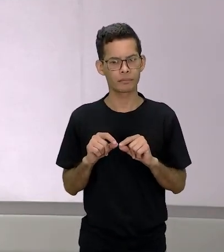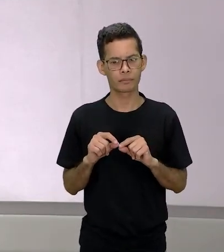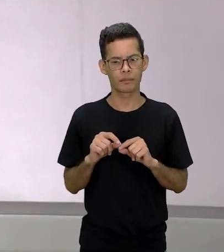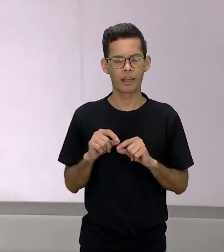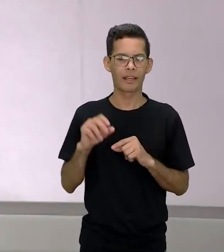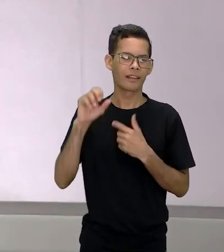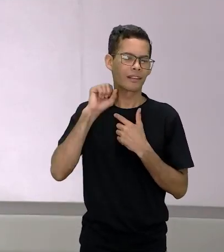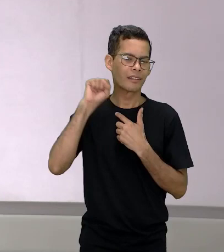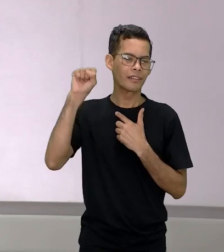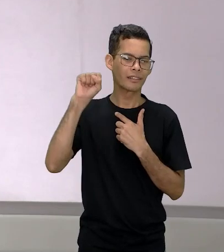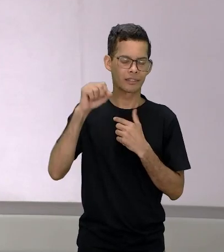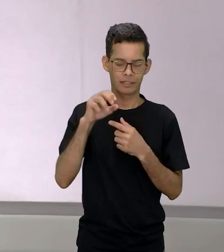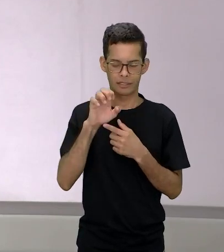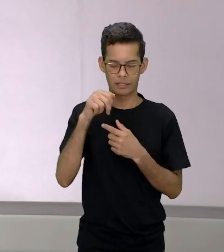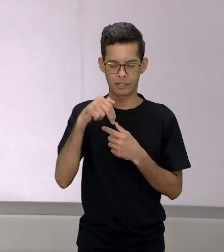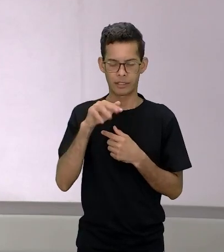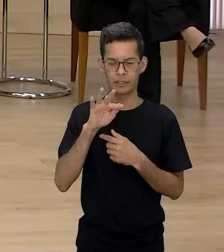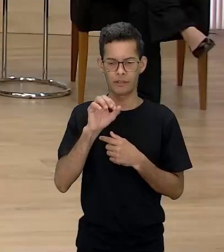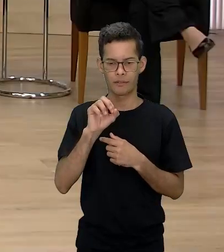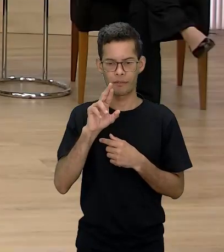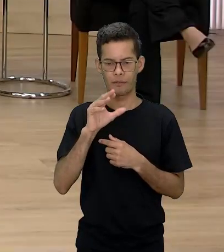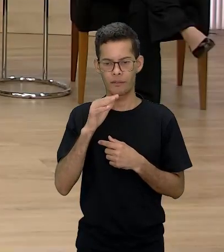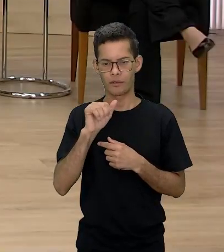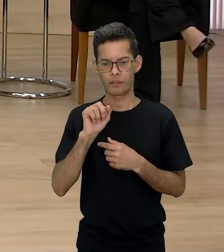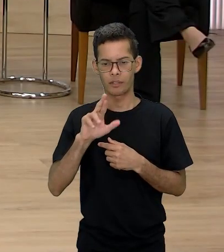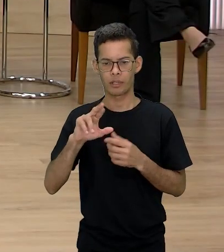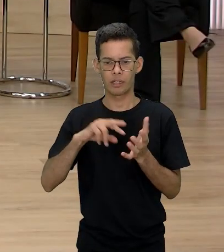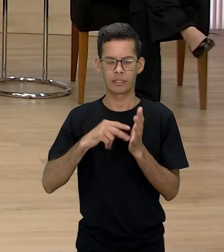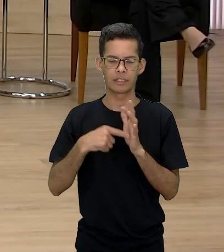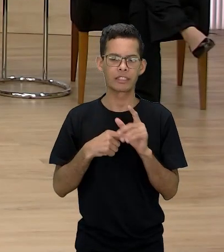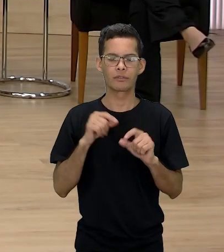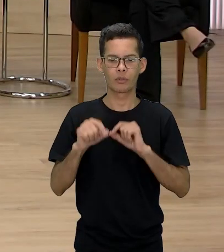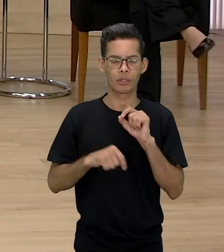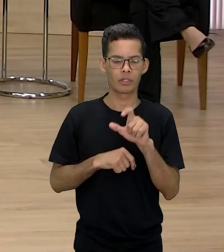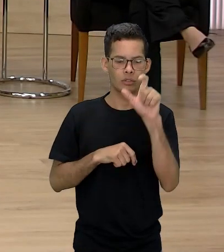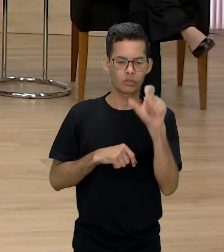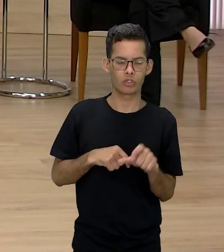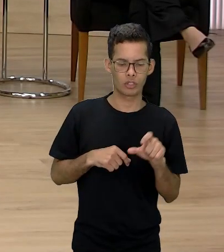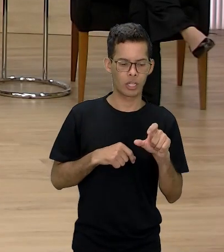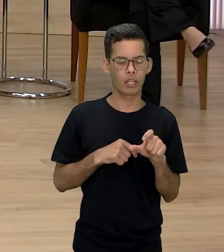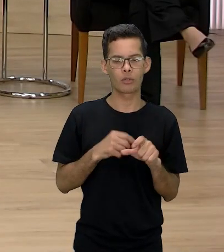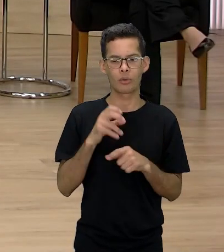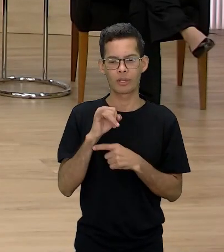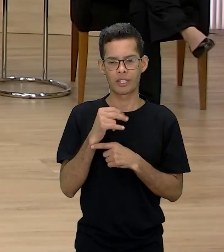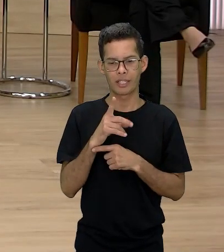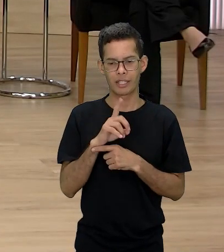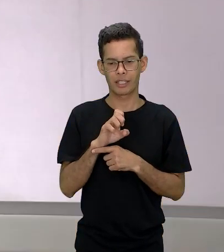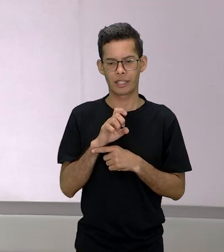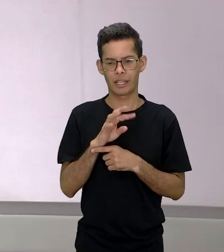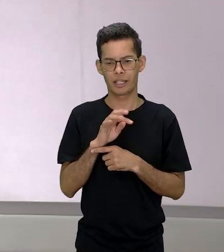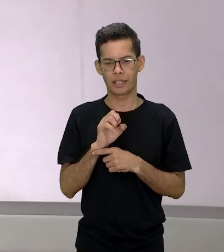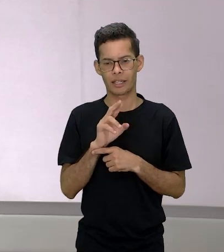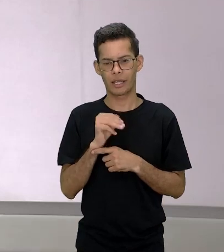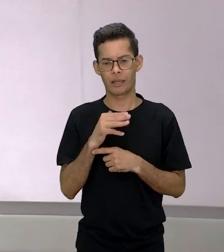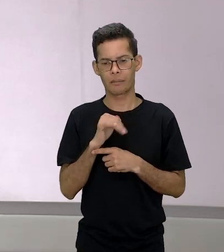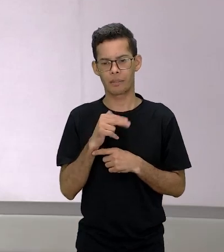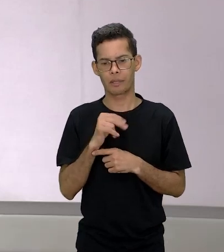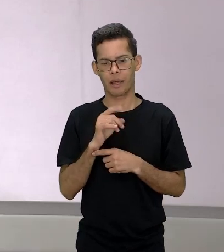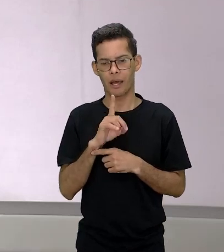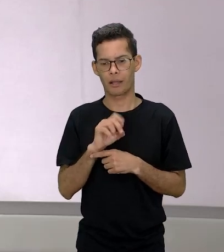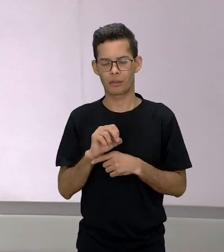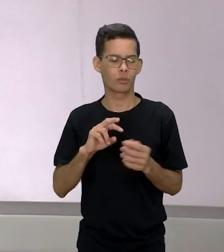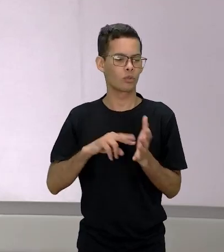enforcaram ele é um sujeito indeterminado enforcaram não tem nome a pessoa que enforcou a mãe dela